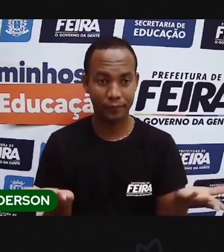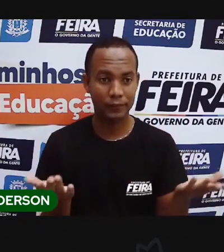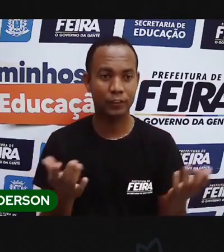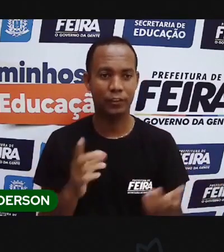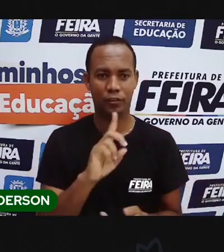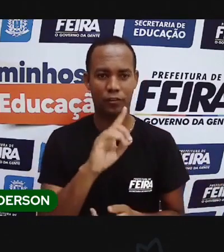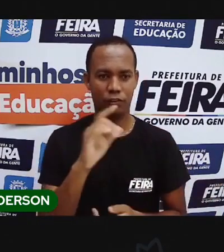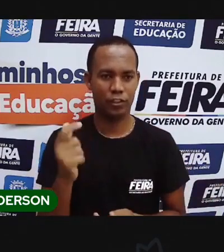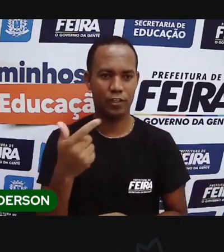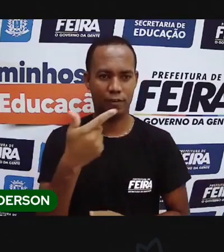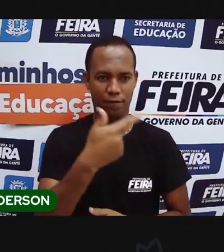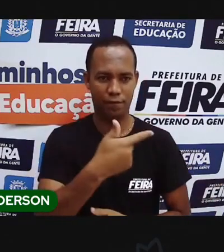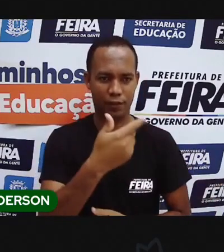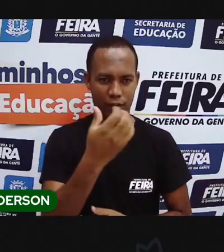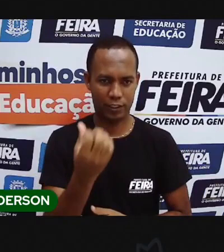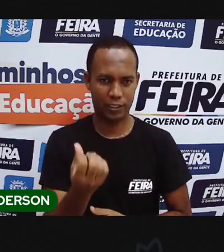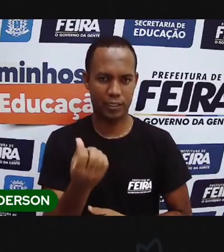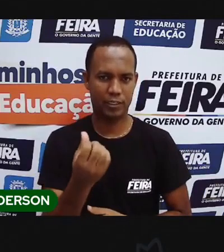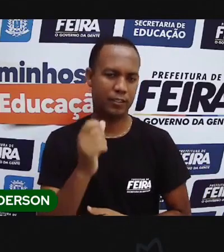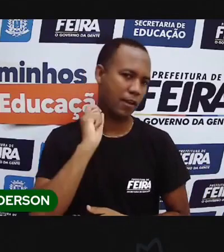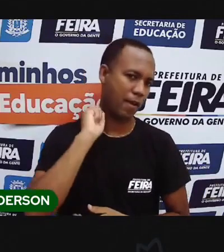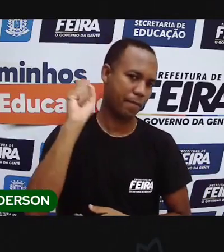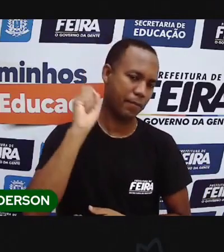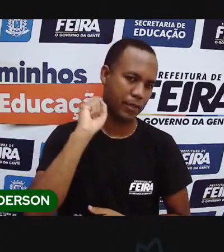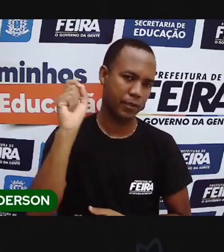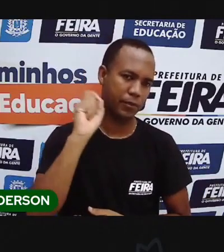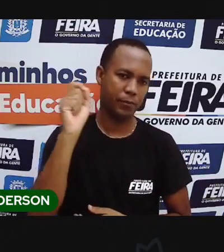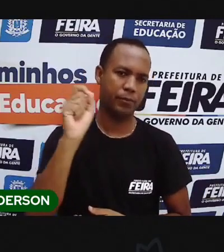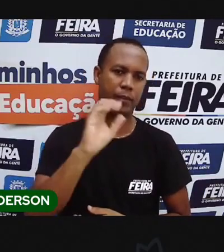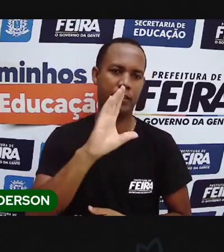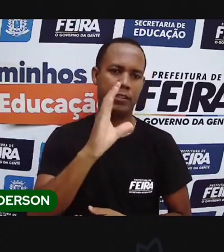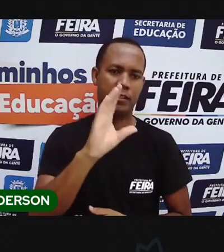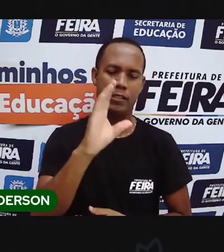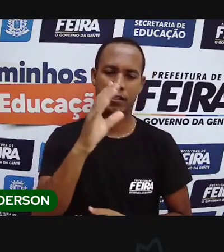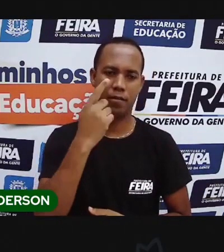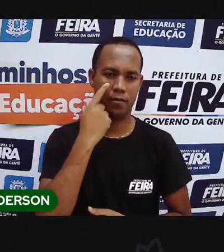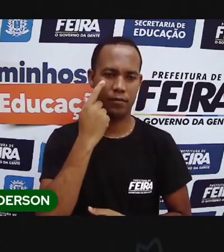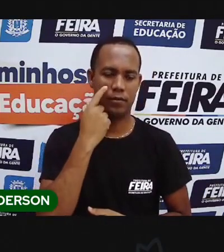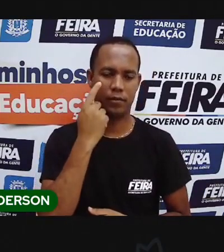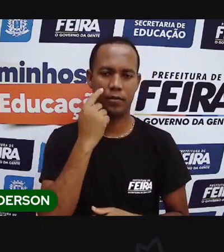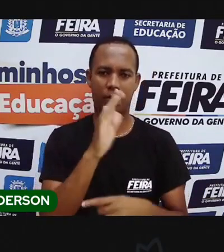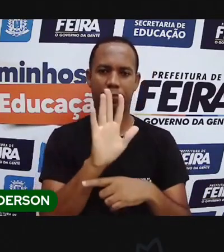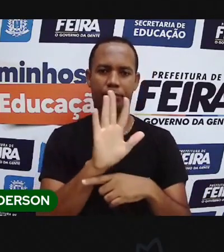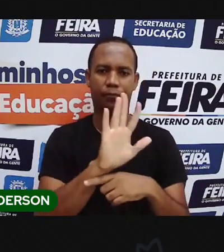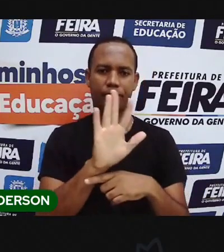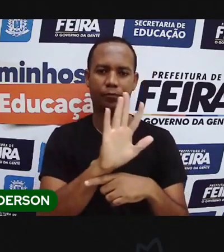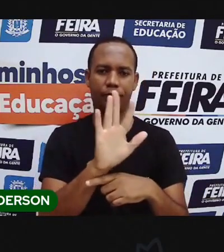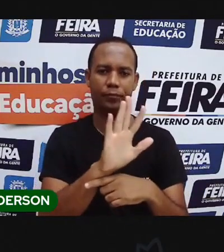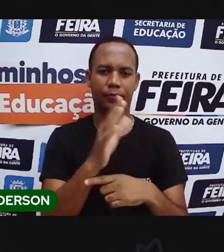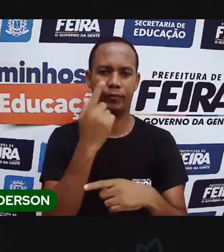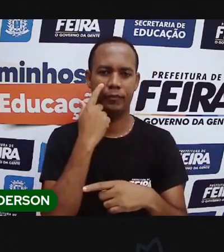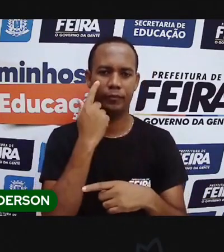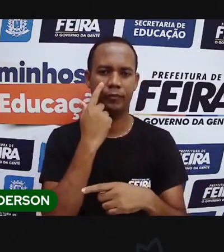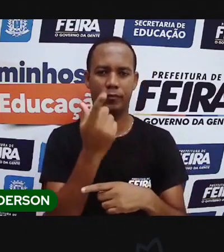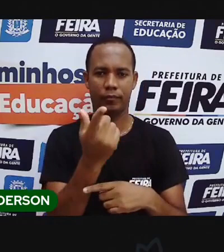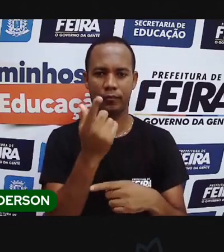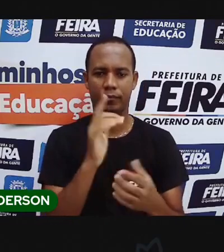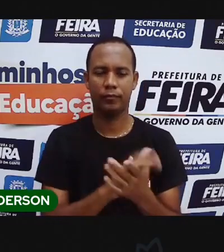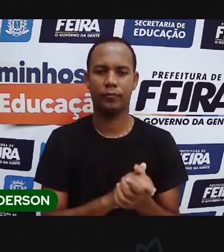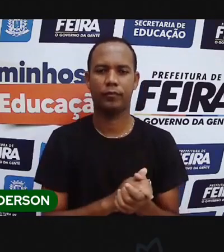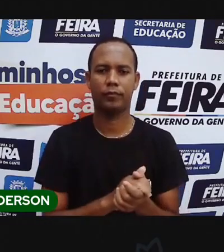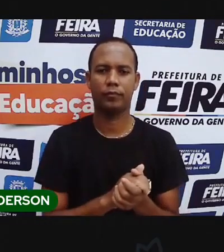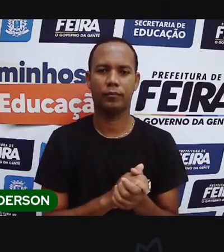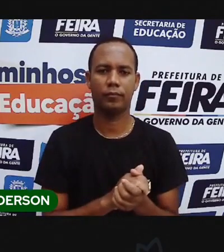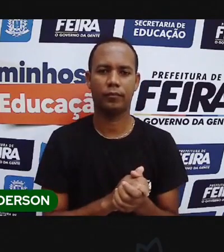aulas de ciências humanas. Eu vou fazer o nosso slide mais uma vez. Mostro o